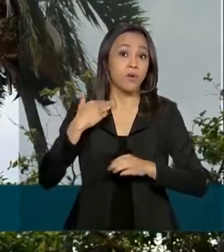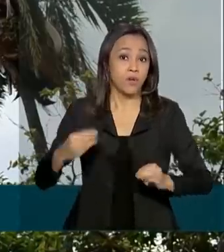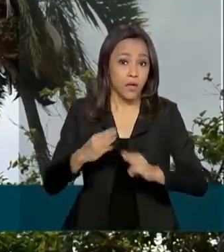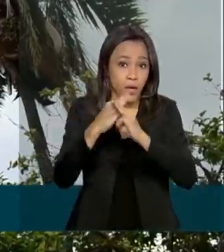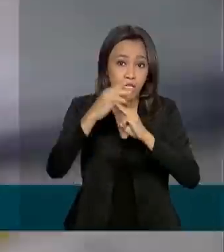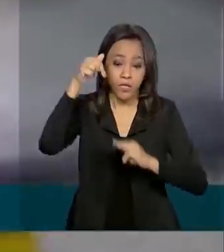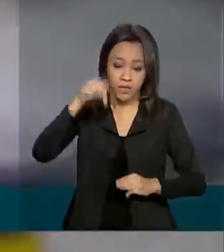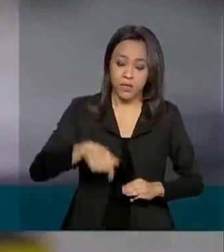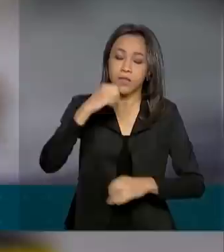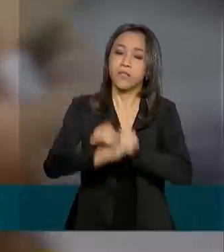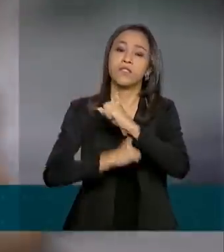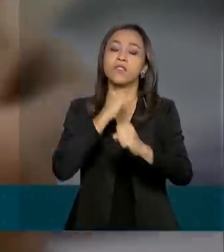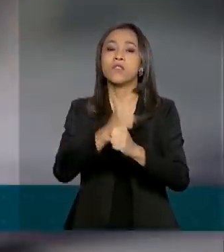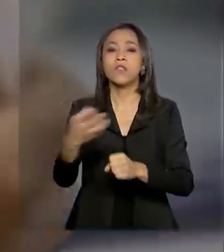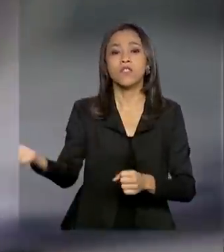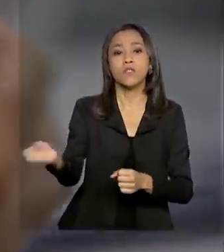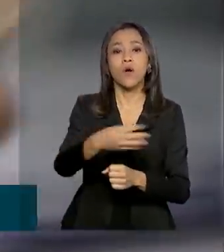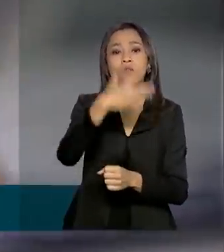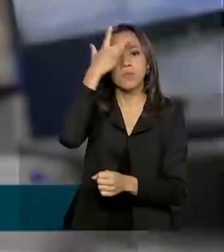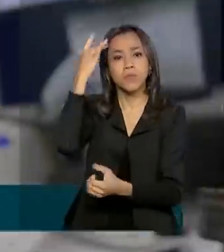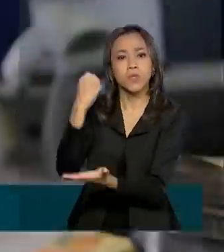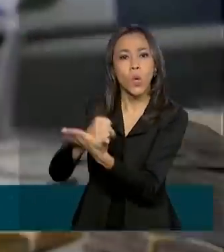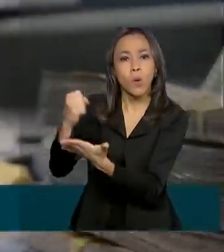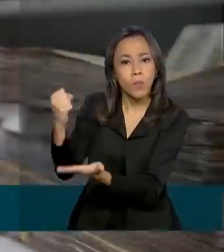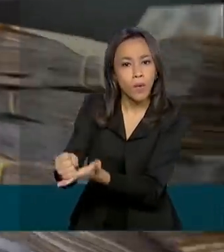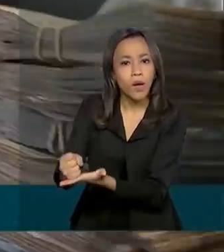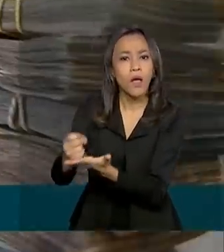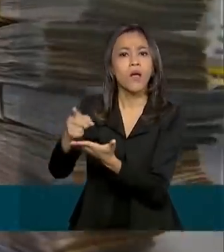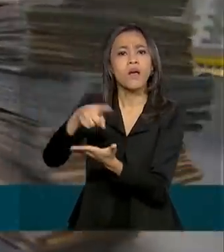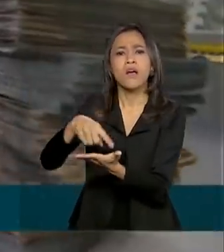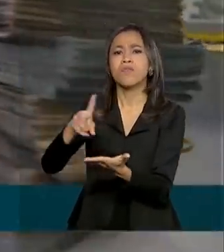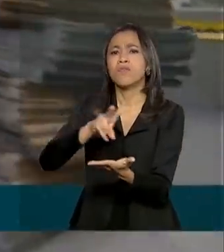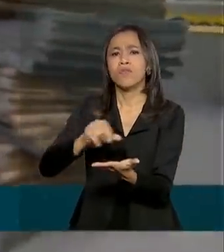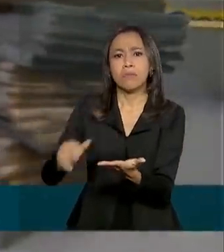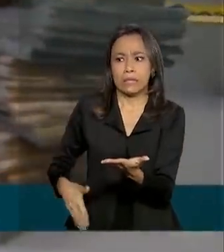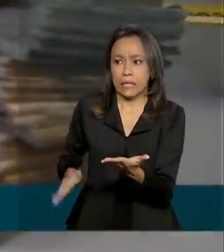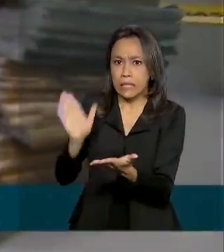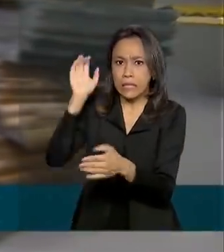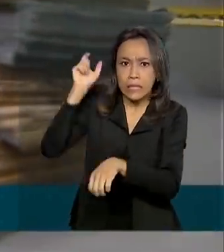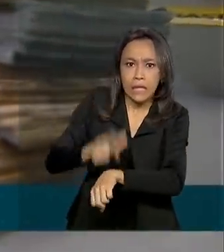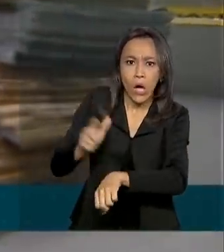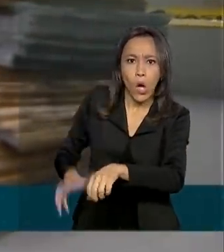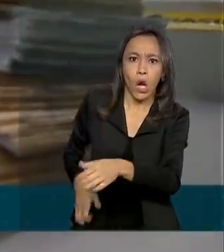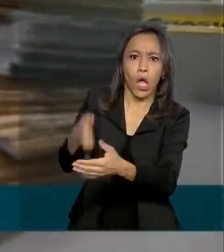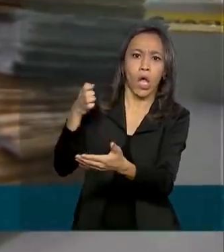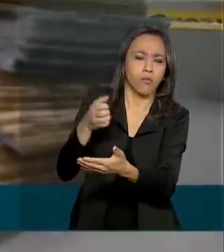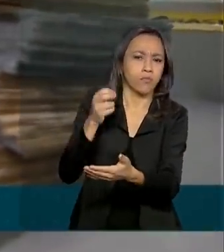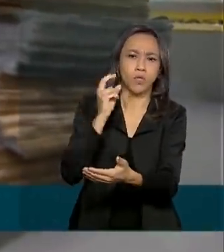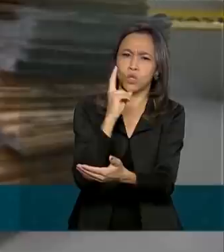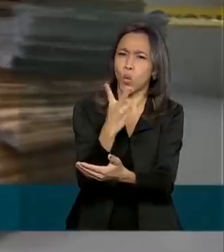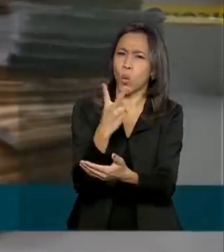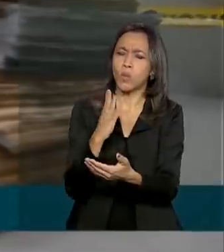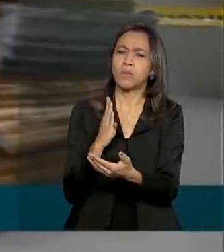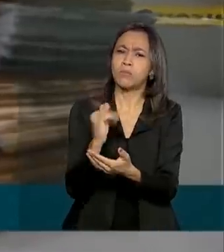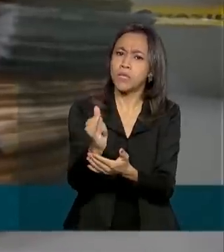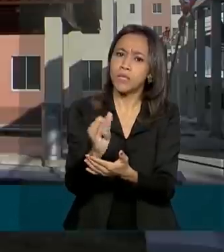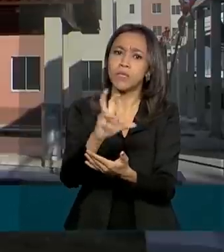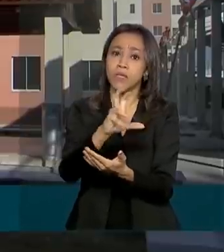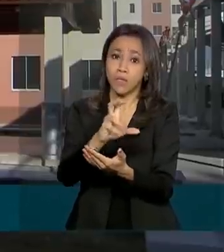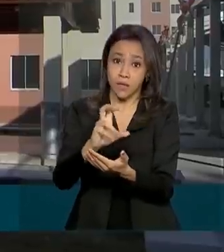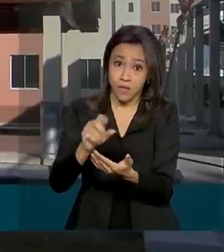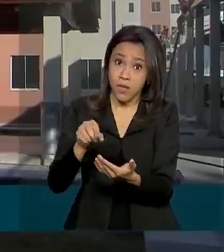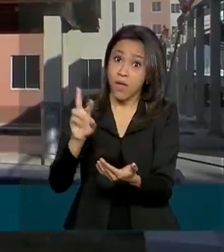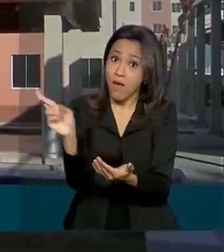neste ano, os novos compradores vão deixar de desembolsar imediatamente 2,5 bilhões de reais